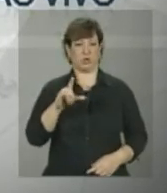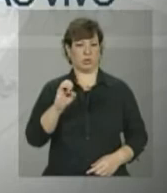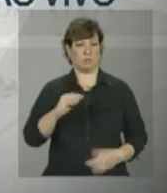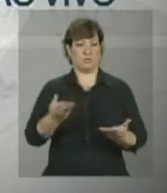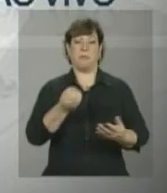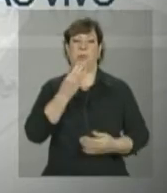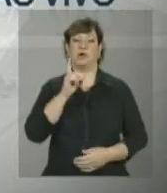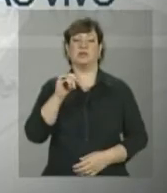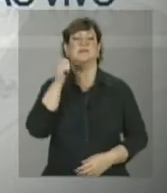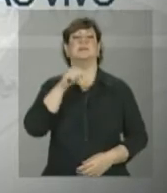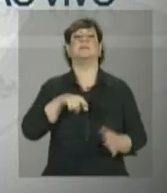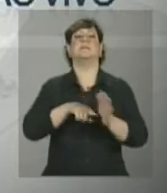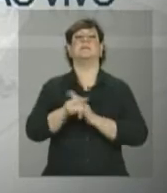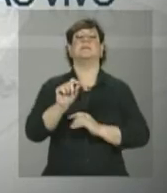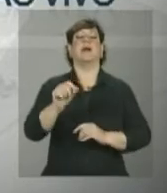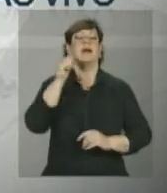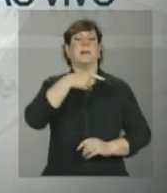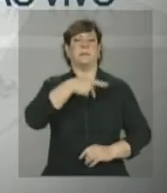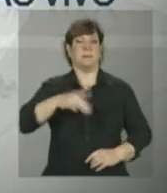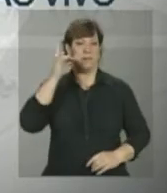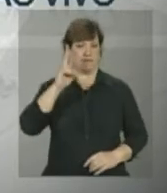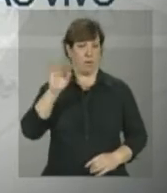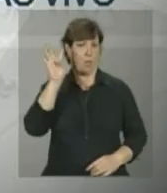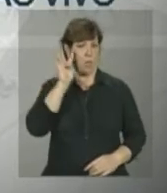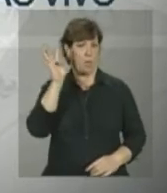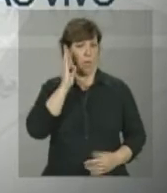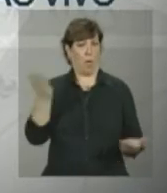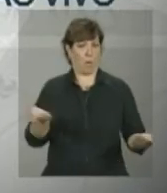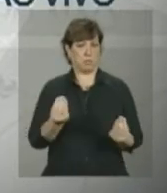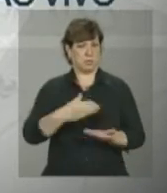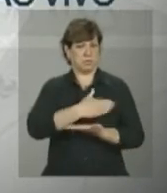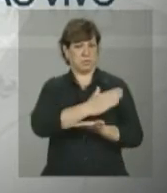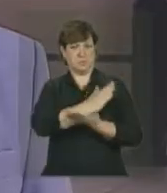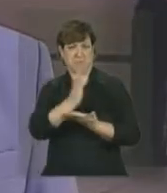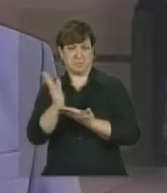Adilson. A presidenta terá uma quarta-feira corrida aí no Rio, né?